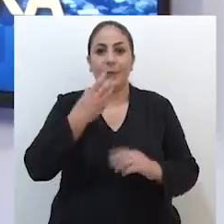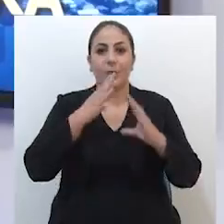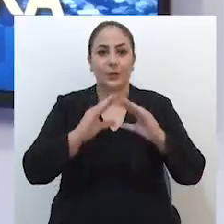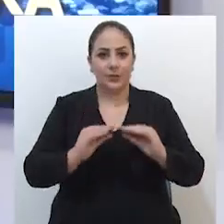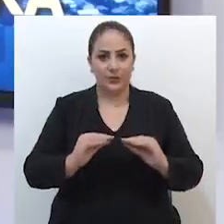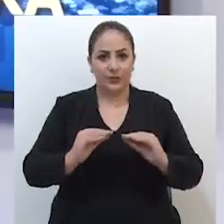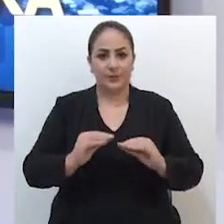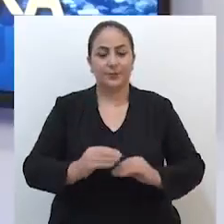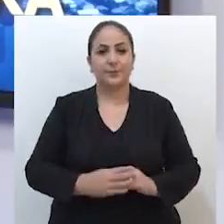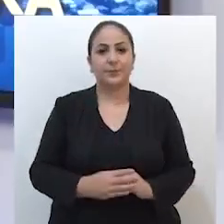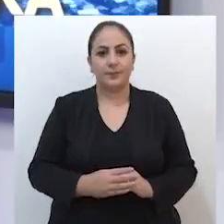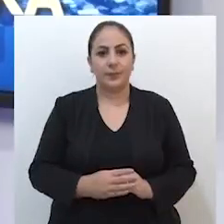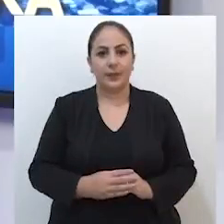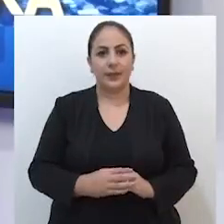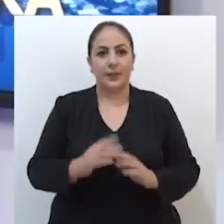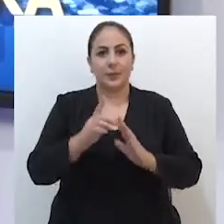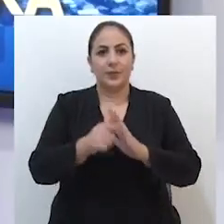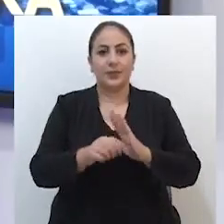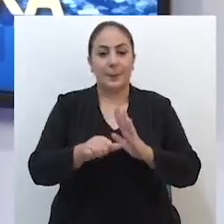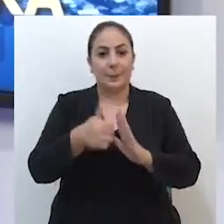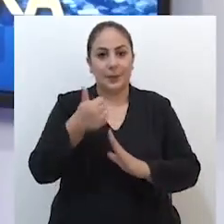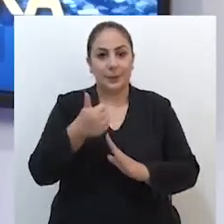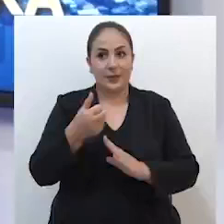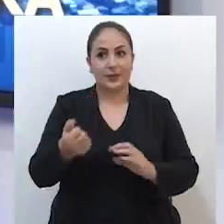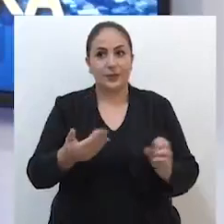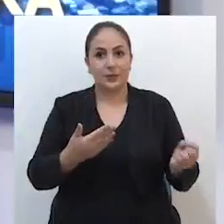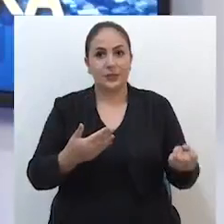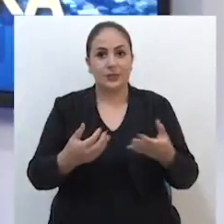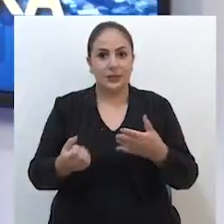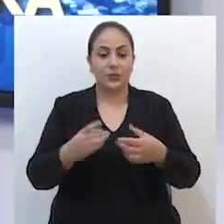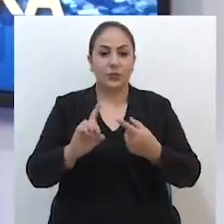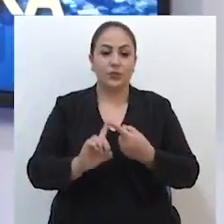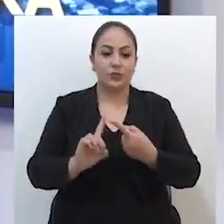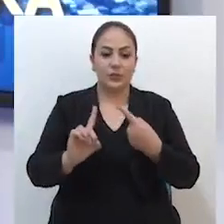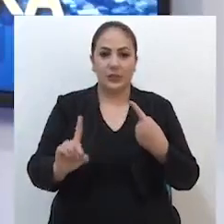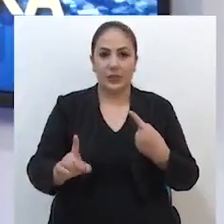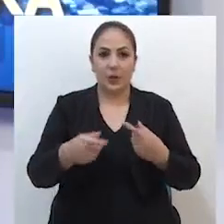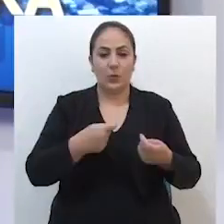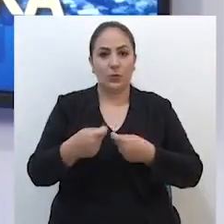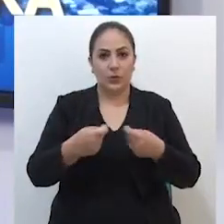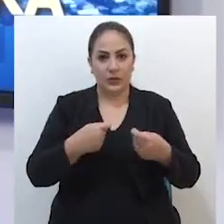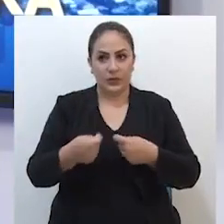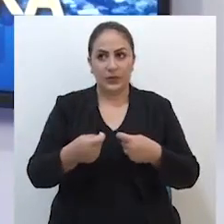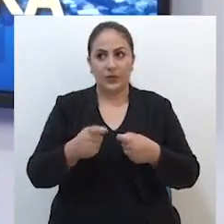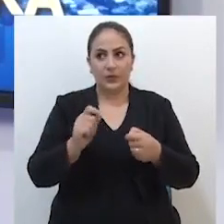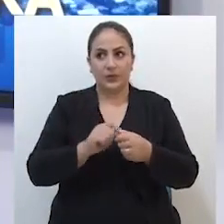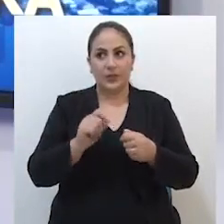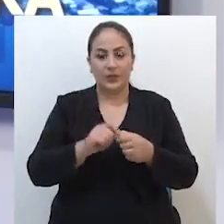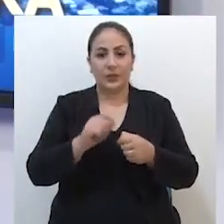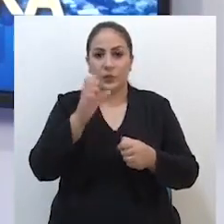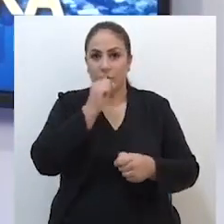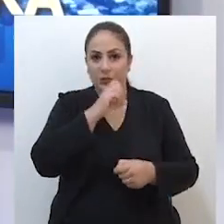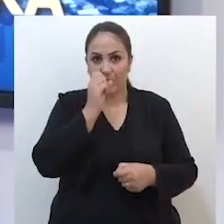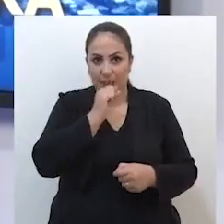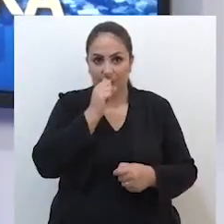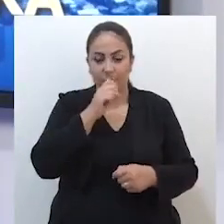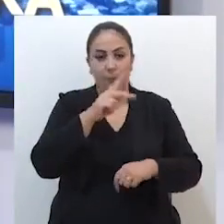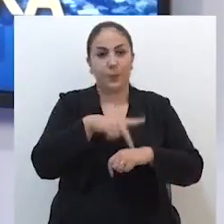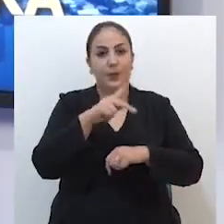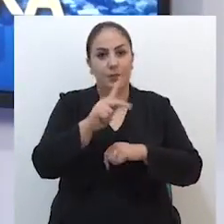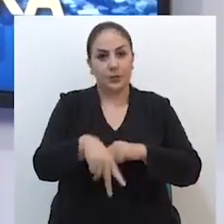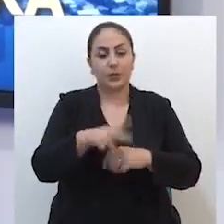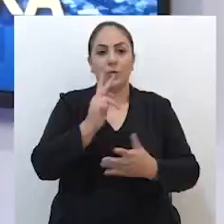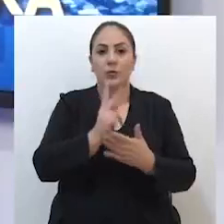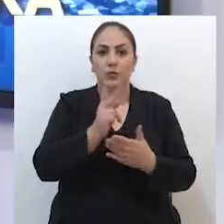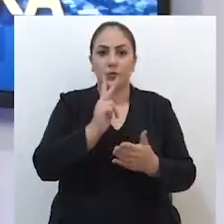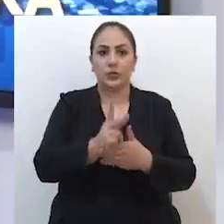Boa noite. Após a primeira atualização do distanciamento controlado realizada no sábado,